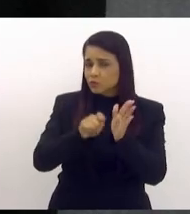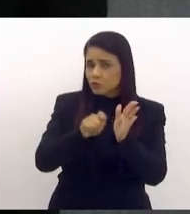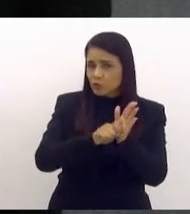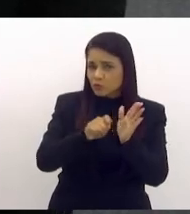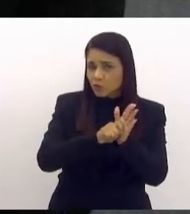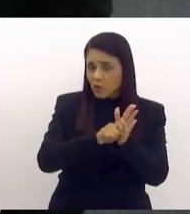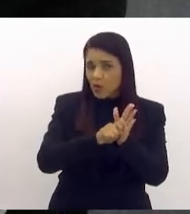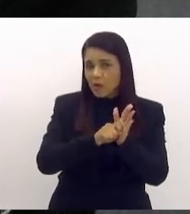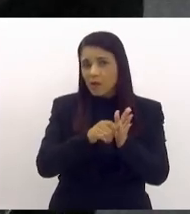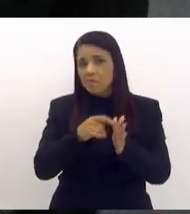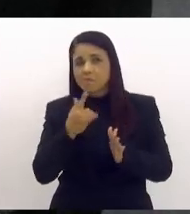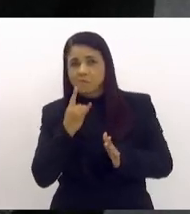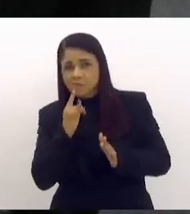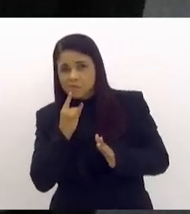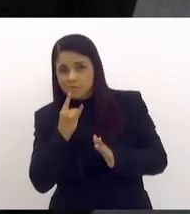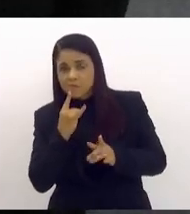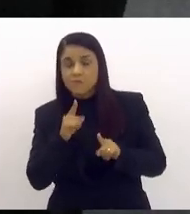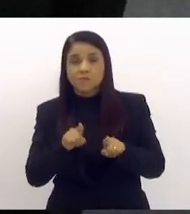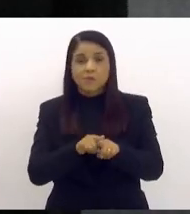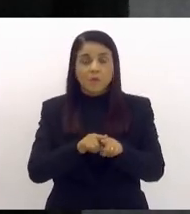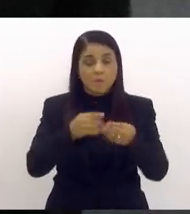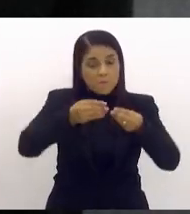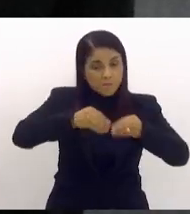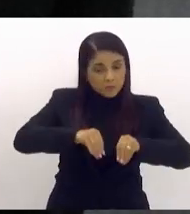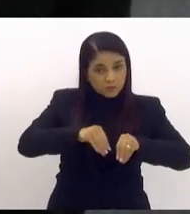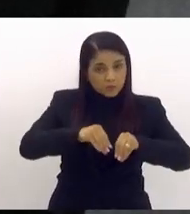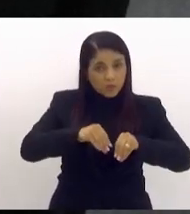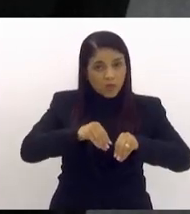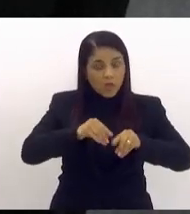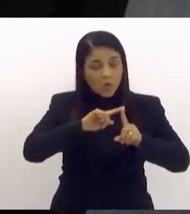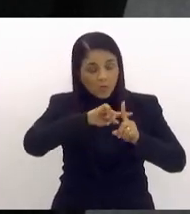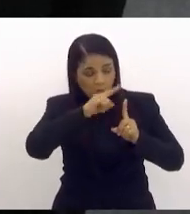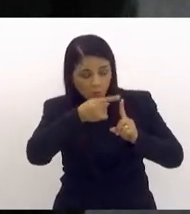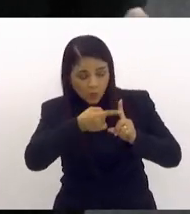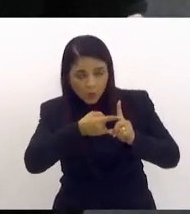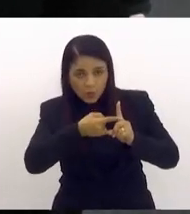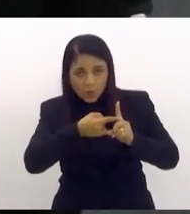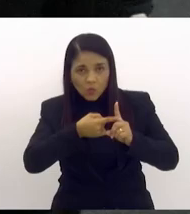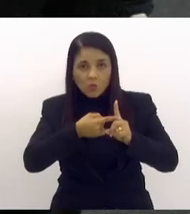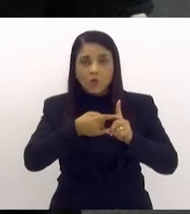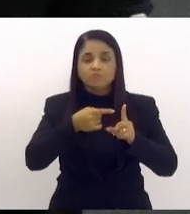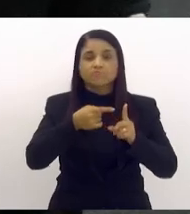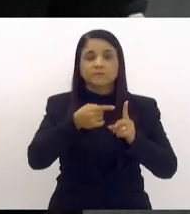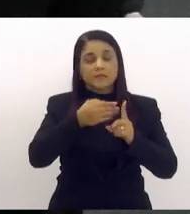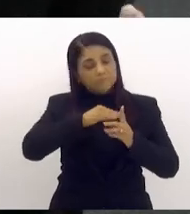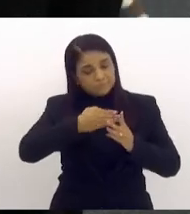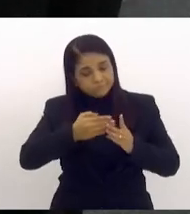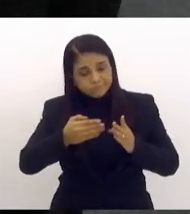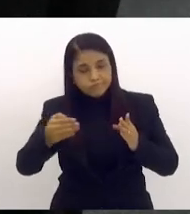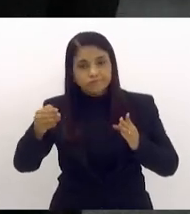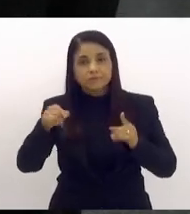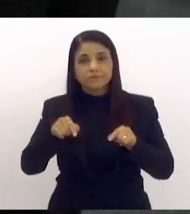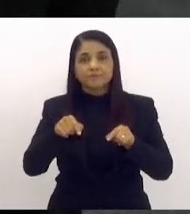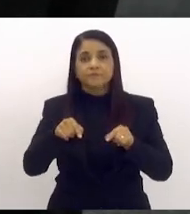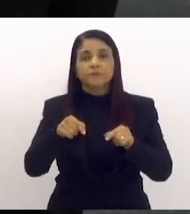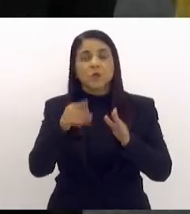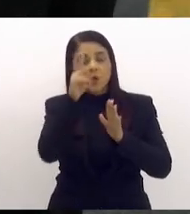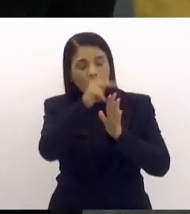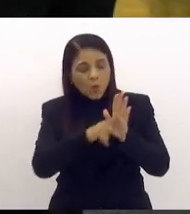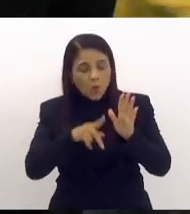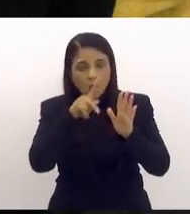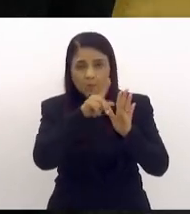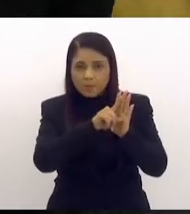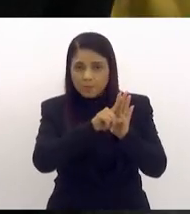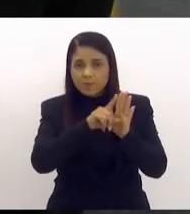e ilícitas que podem prejudicar a formação do feto e ao longo da gravidez. O projeto tem uma sensibilidade que é